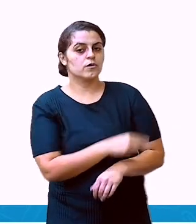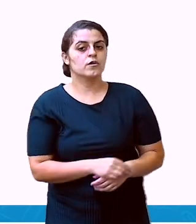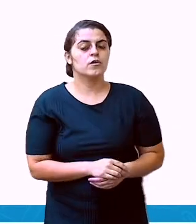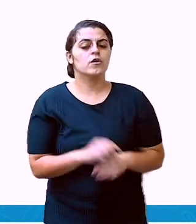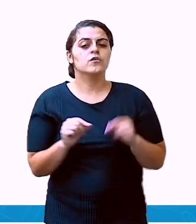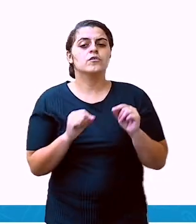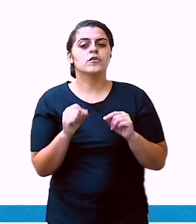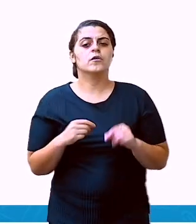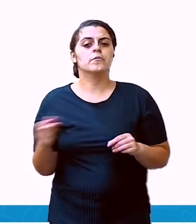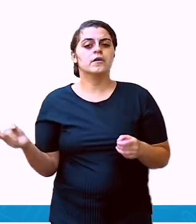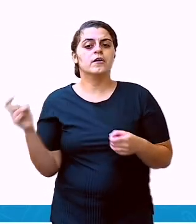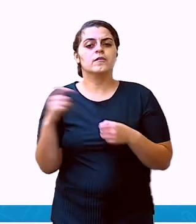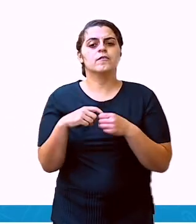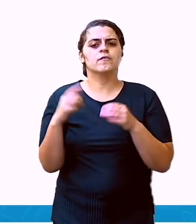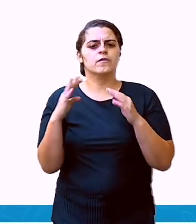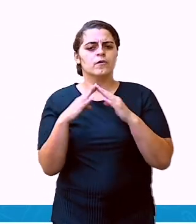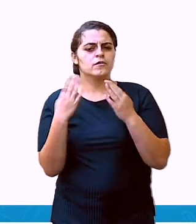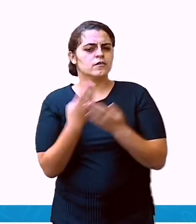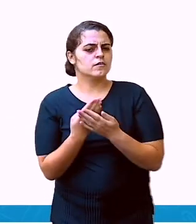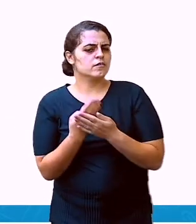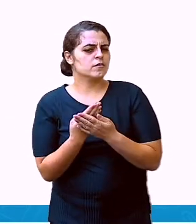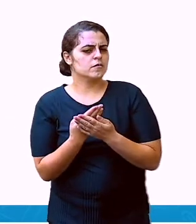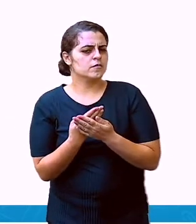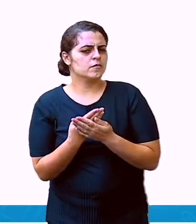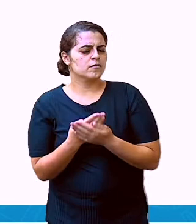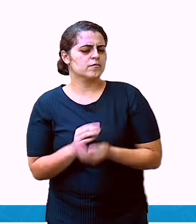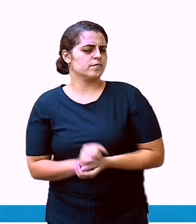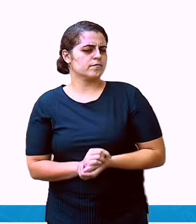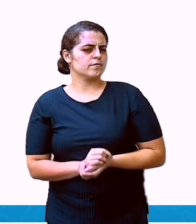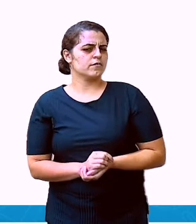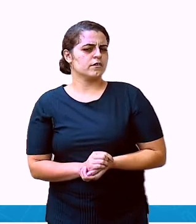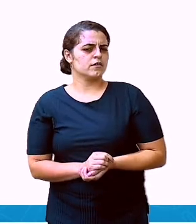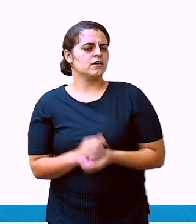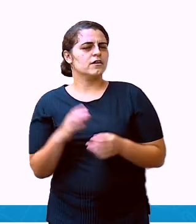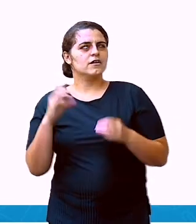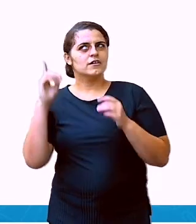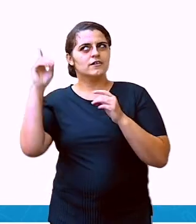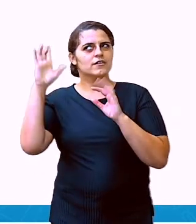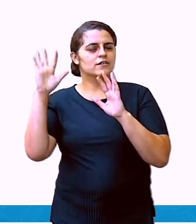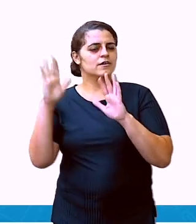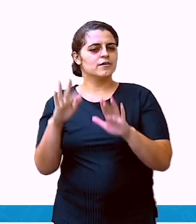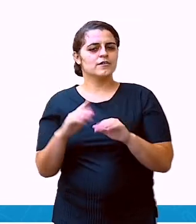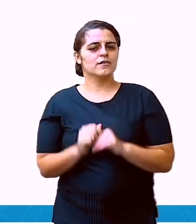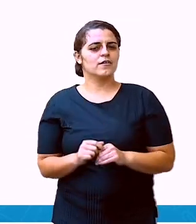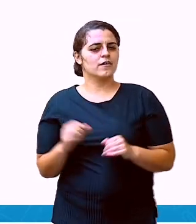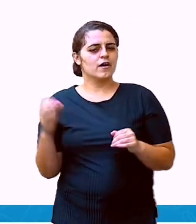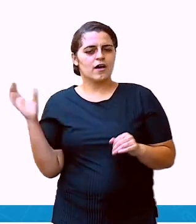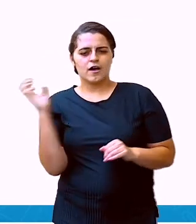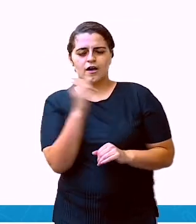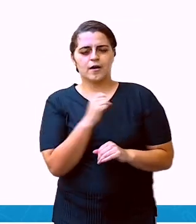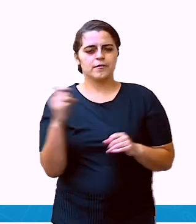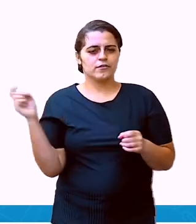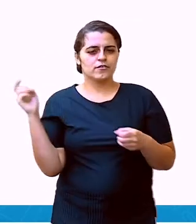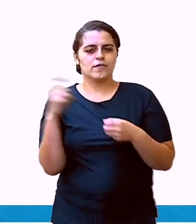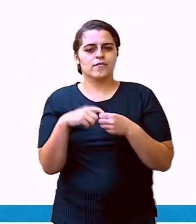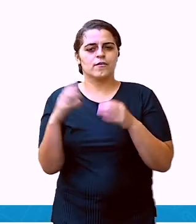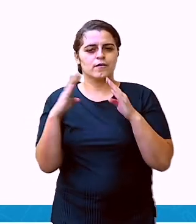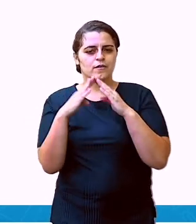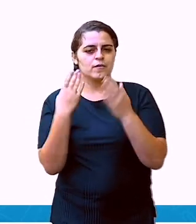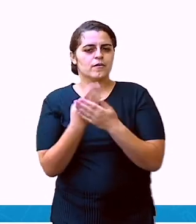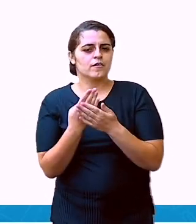era sobre o retorno das aulas? Falar nisso está chegando, hein? Se Deus quiser, breve, nós voltaremos para a escola.